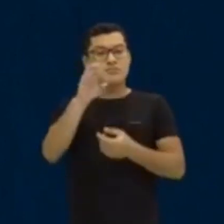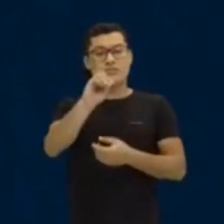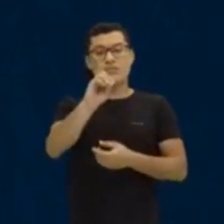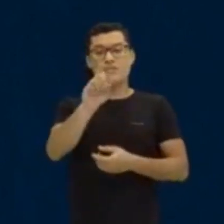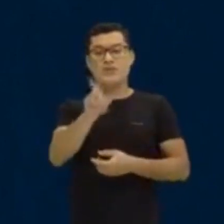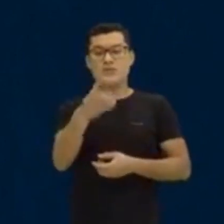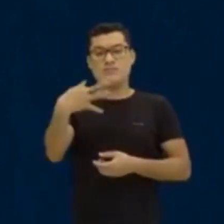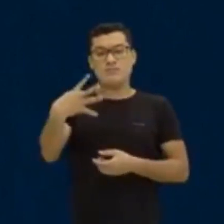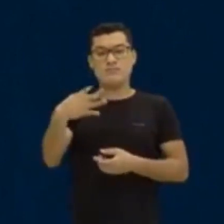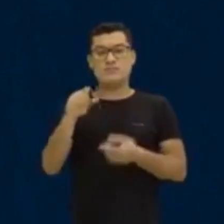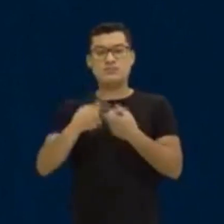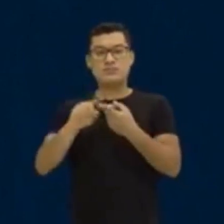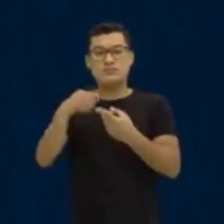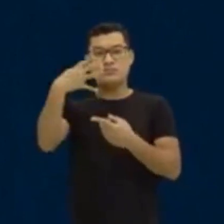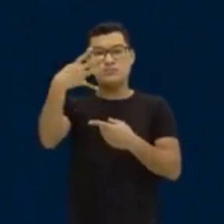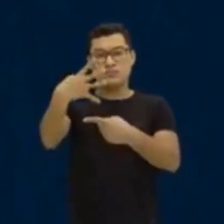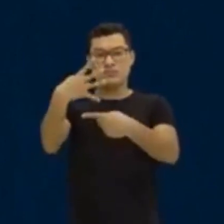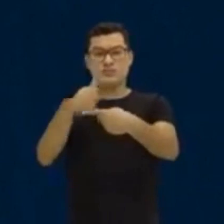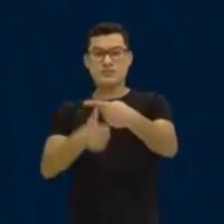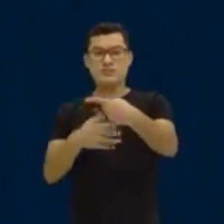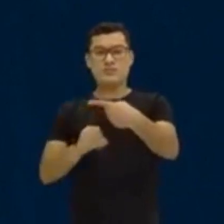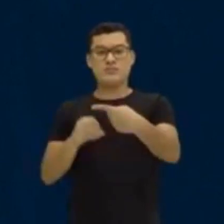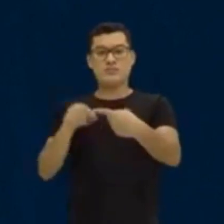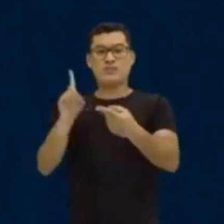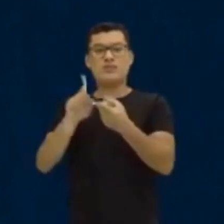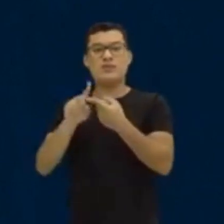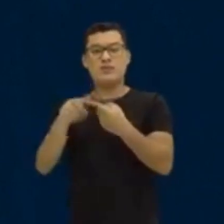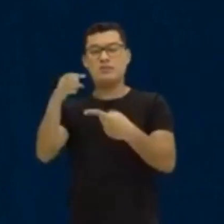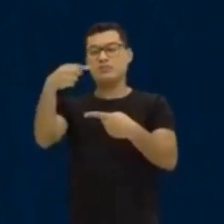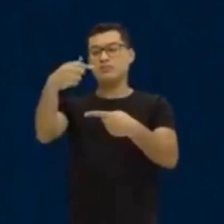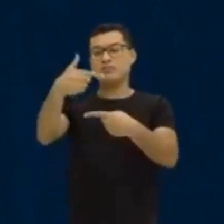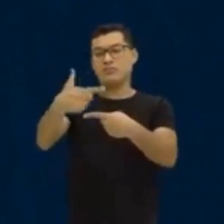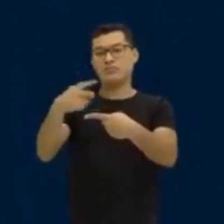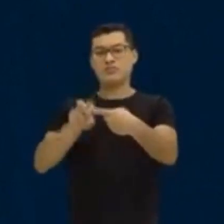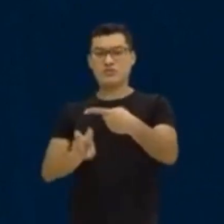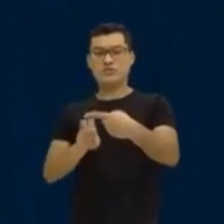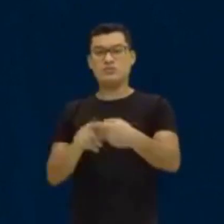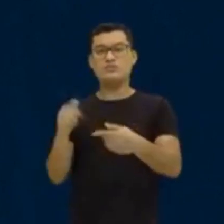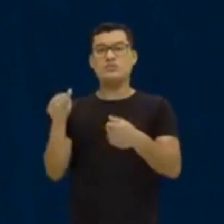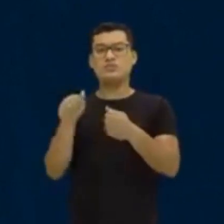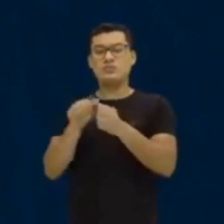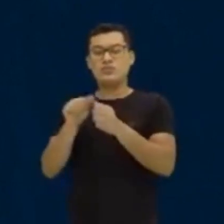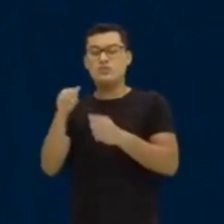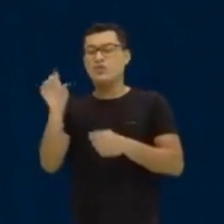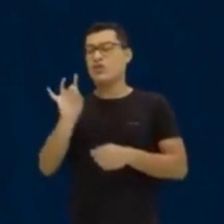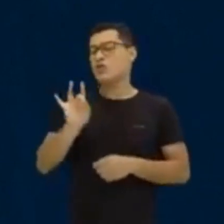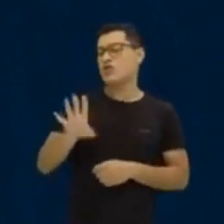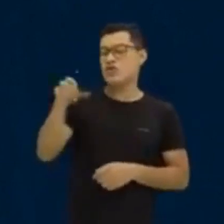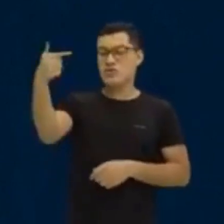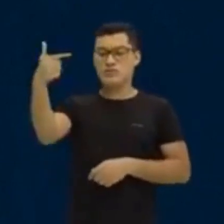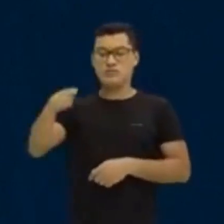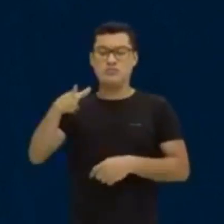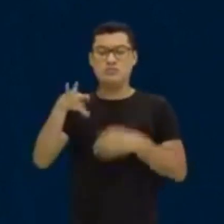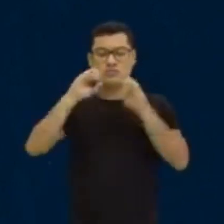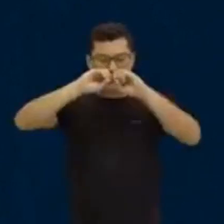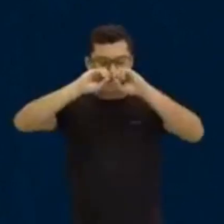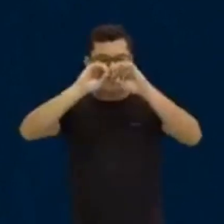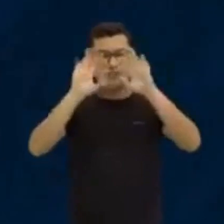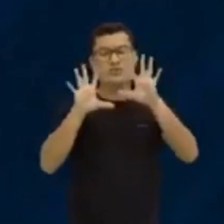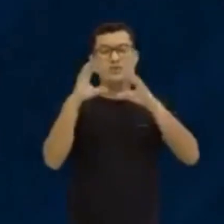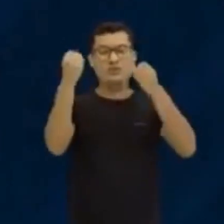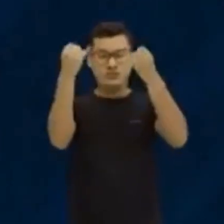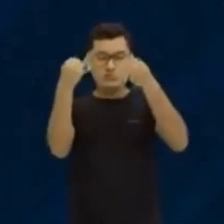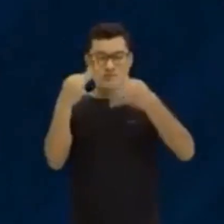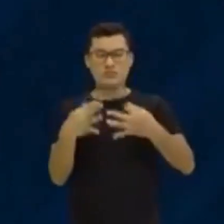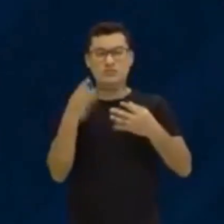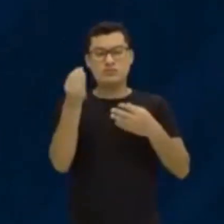2 quintos. Então, pessoal, só para repetir a ideia aí, só para ficar claro para ti, olhando para cá